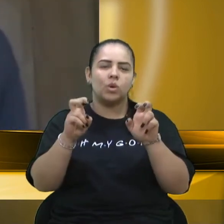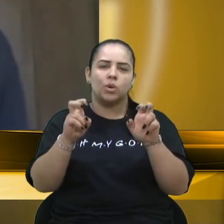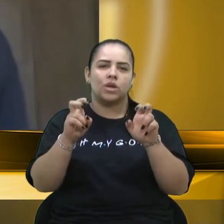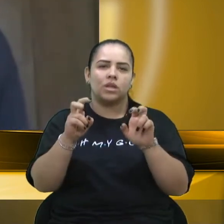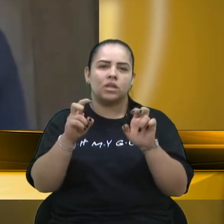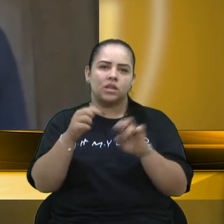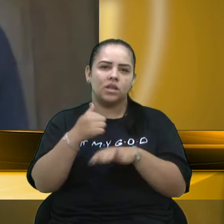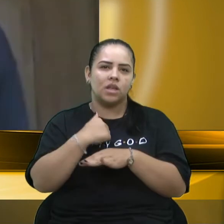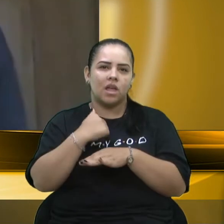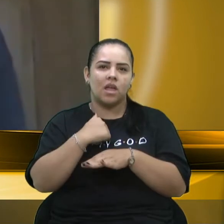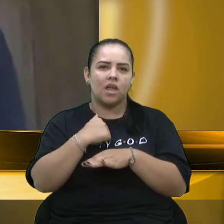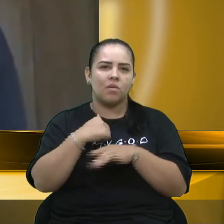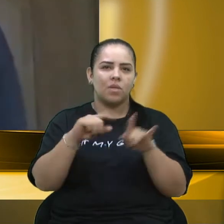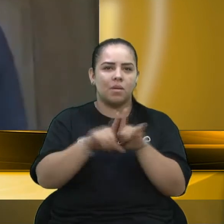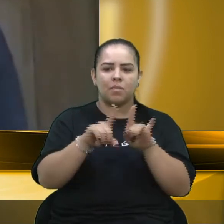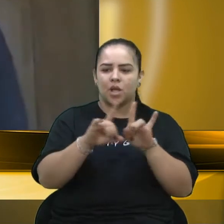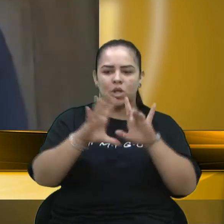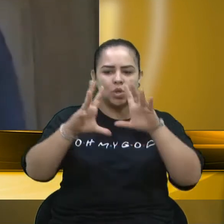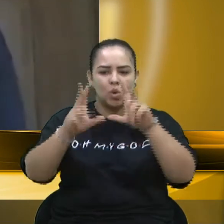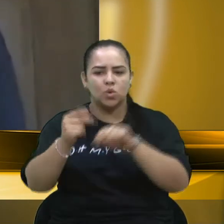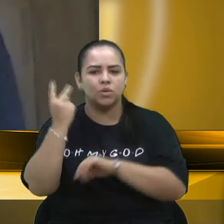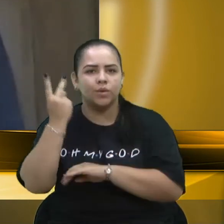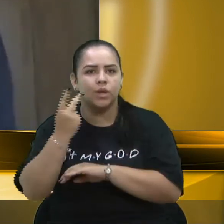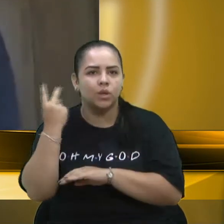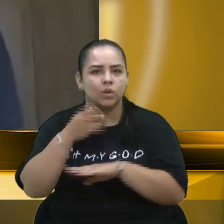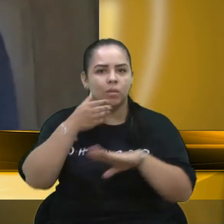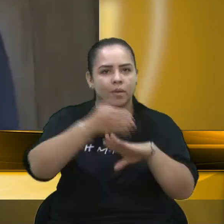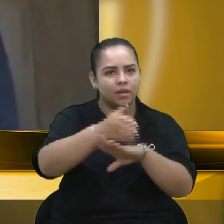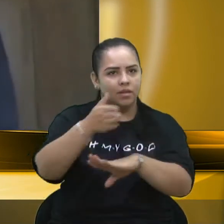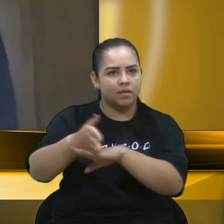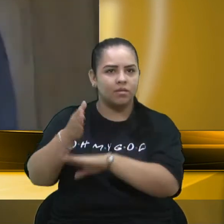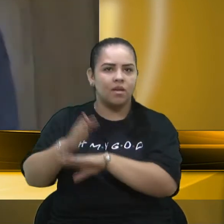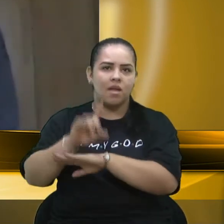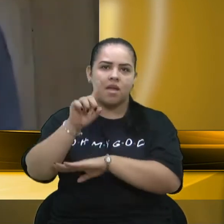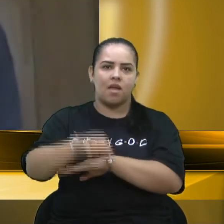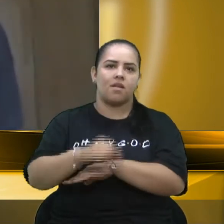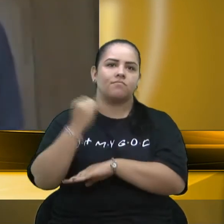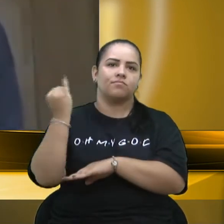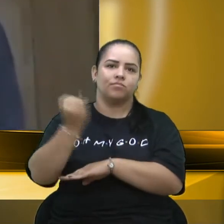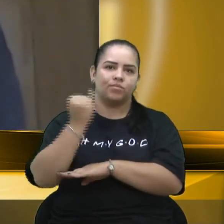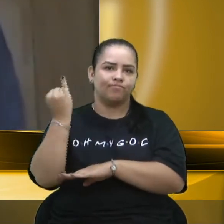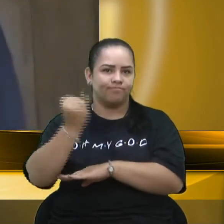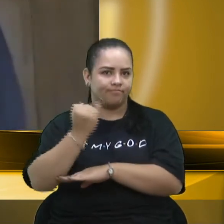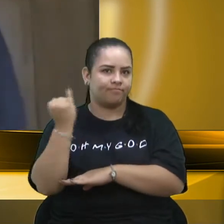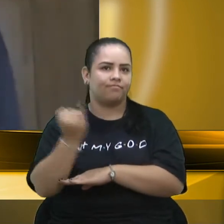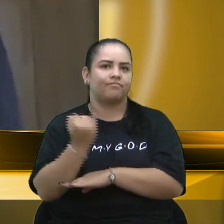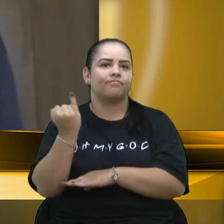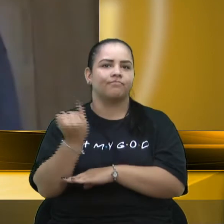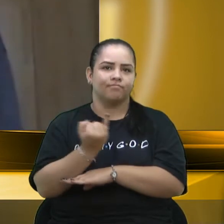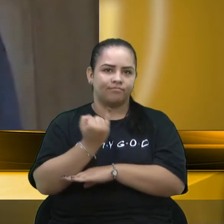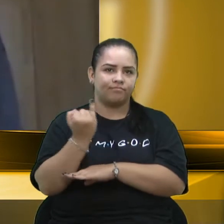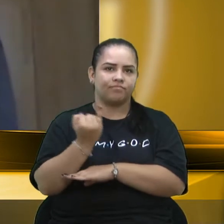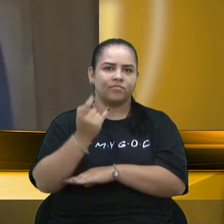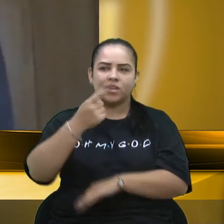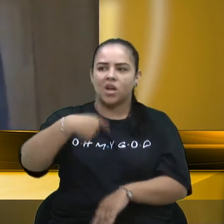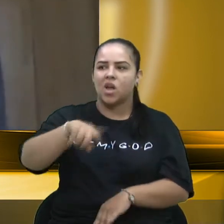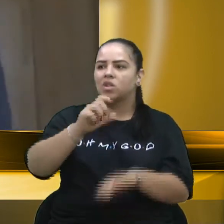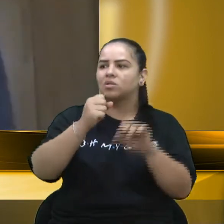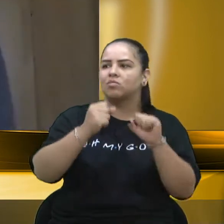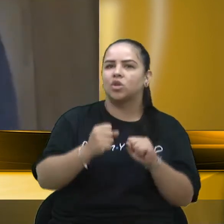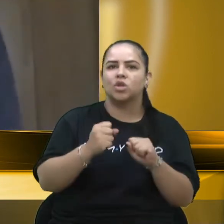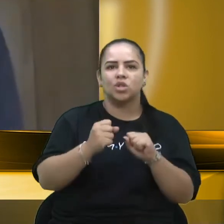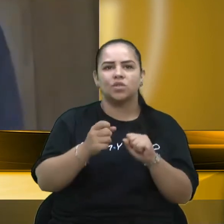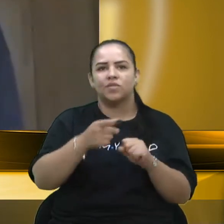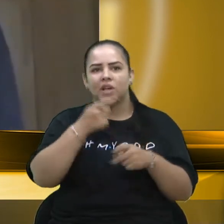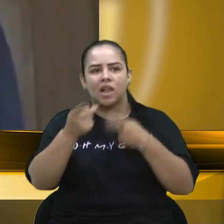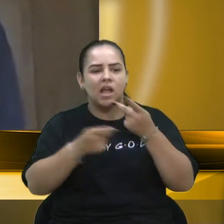a todos e todas os vereadores presentes, é de extrema importância. A gente poderia estar tratando